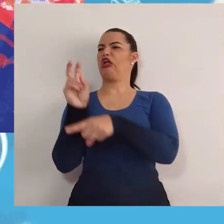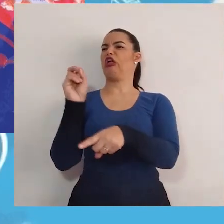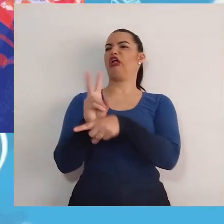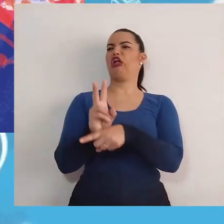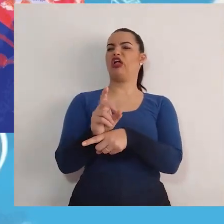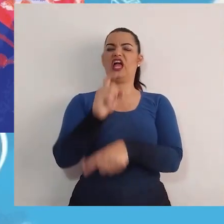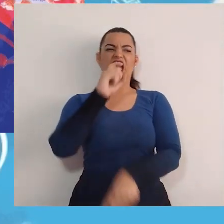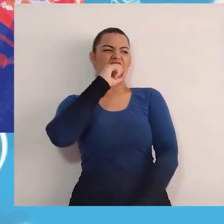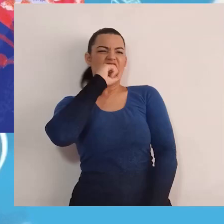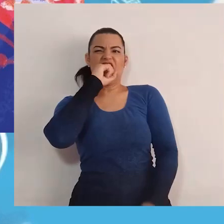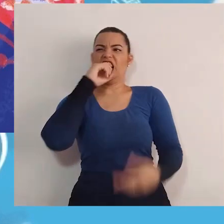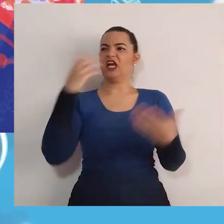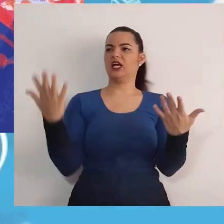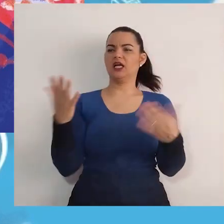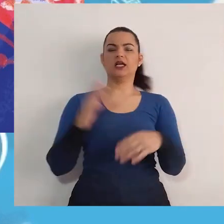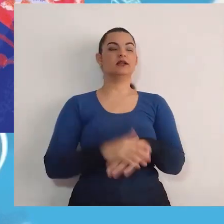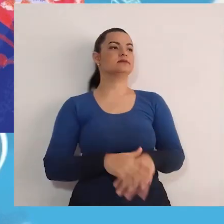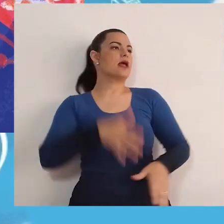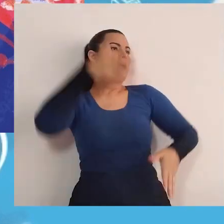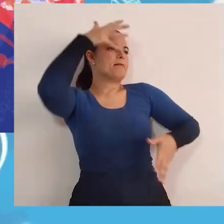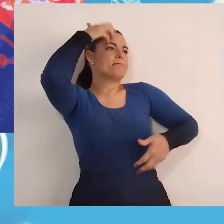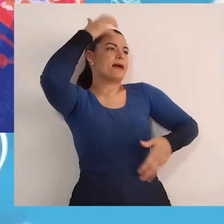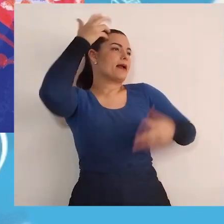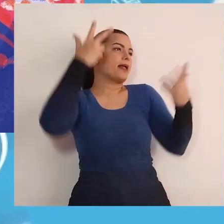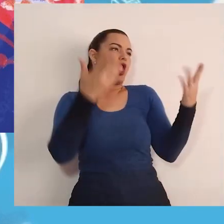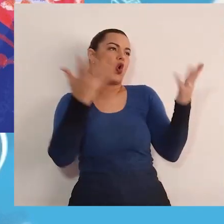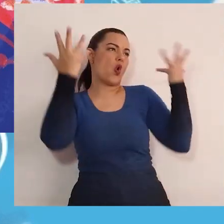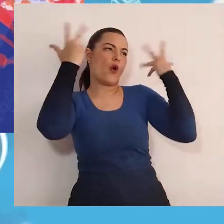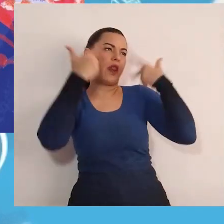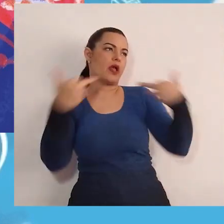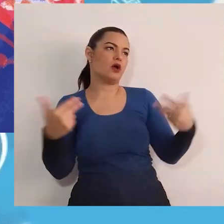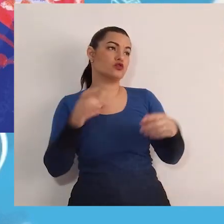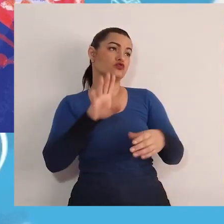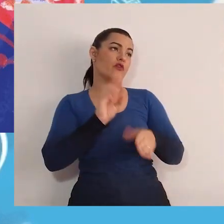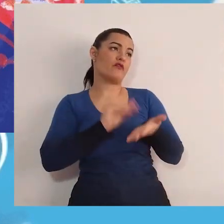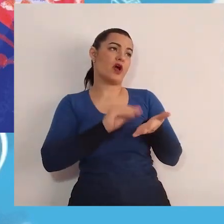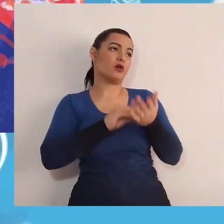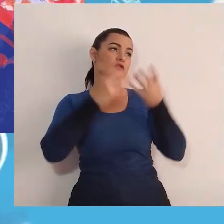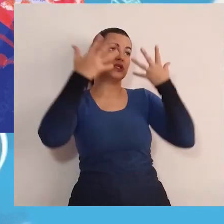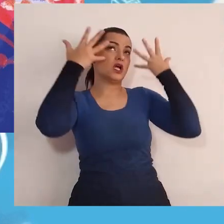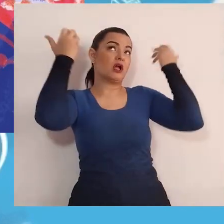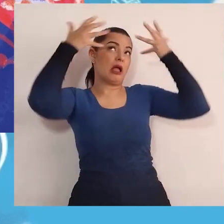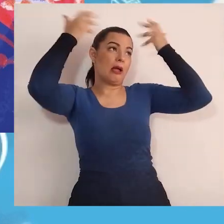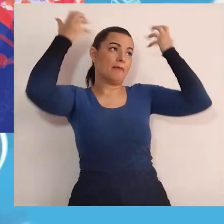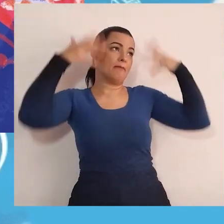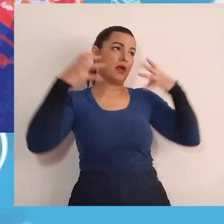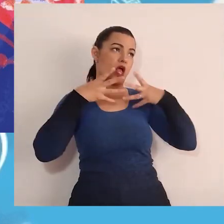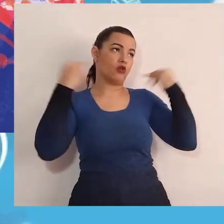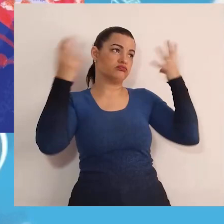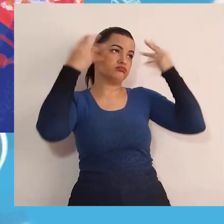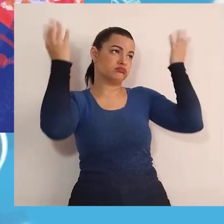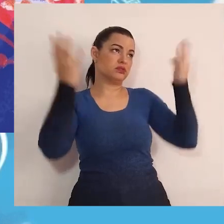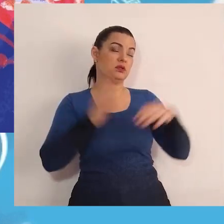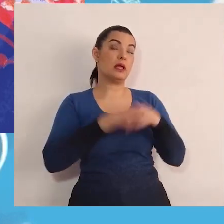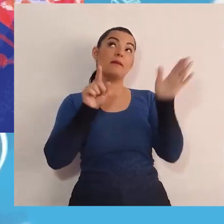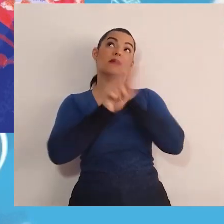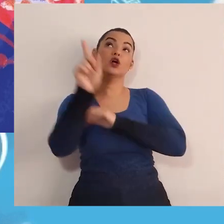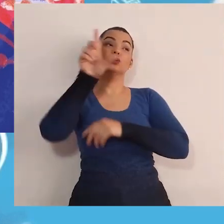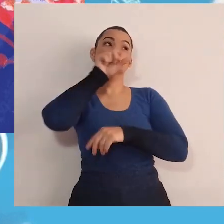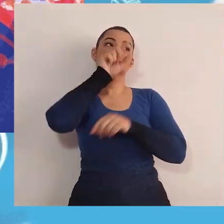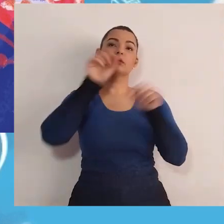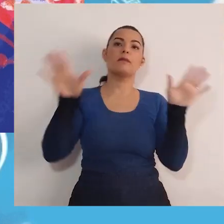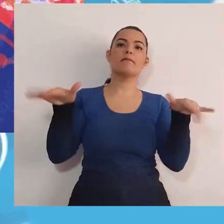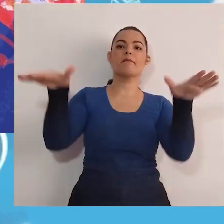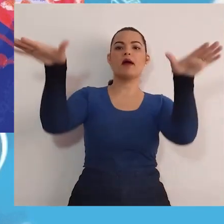picada! A macaca é um leão sem juba! Por que não perguntamos aos pássaros o que eles pensam sobre isso? Vote,